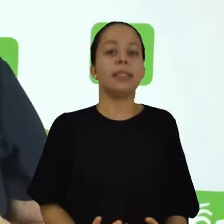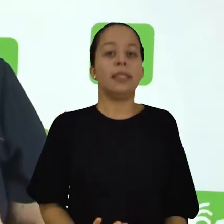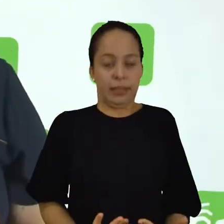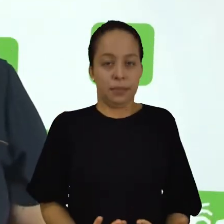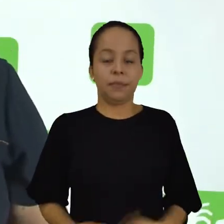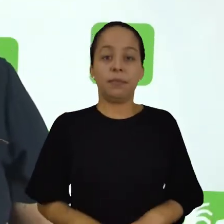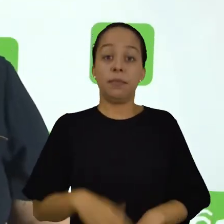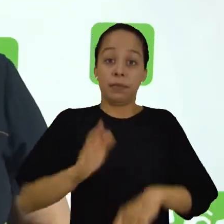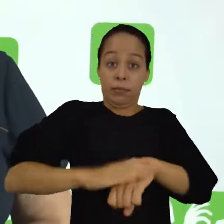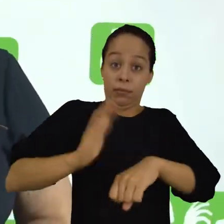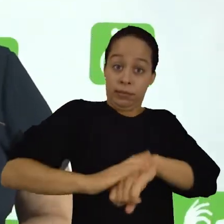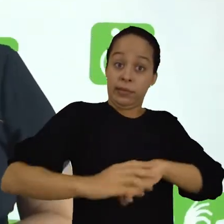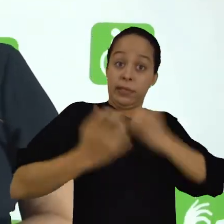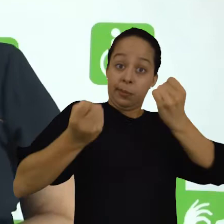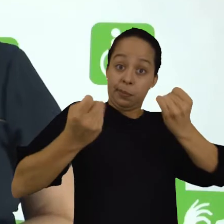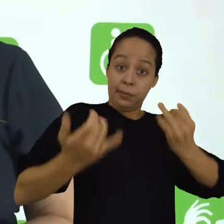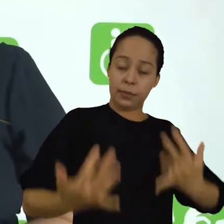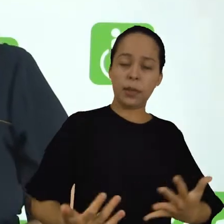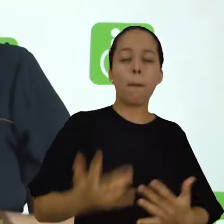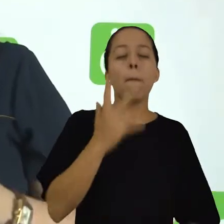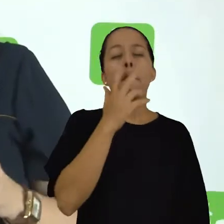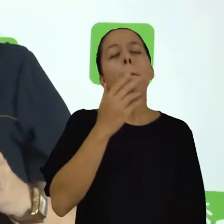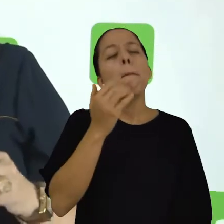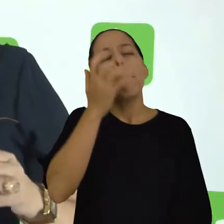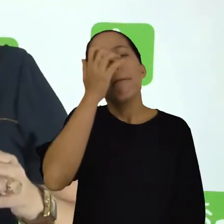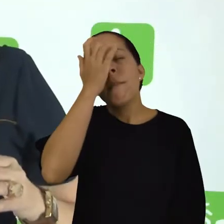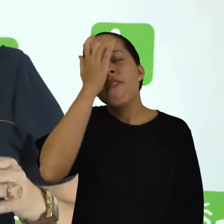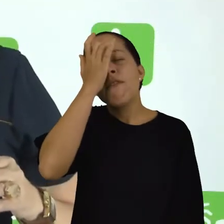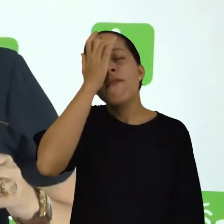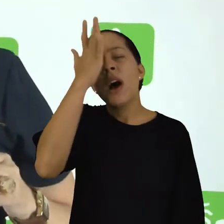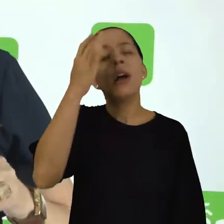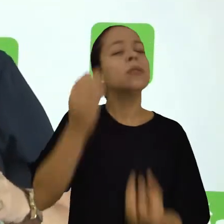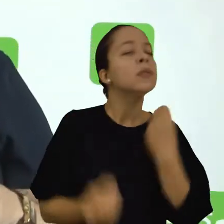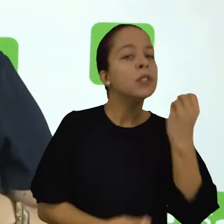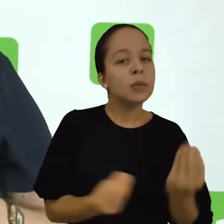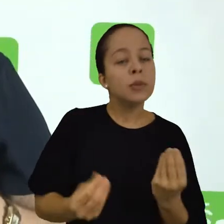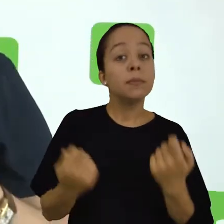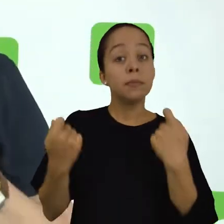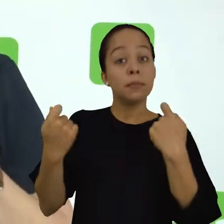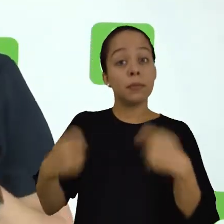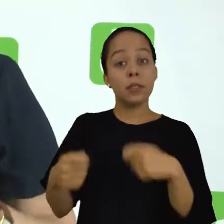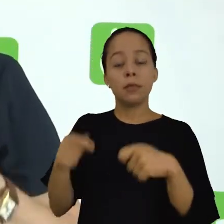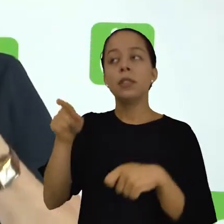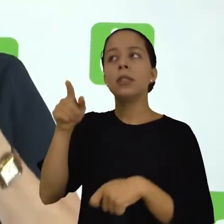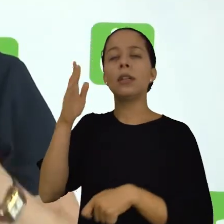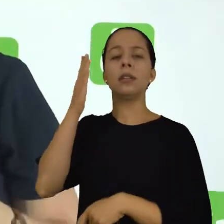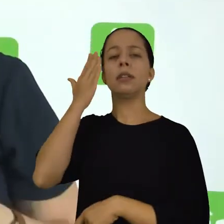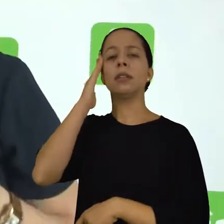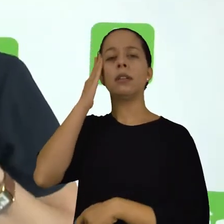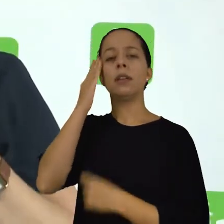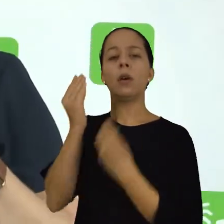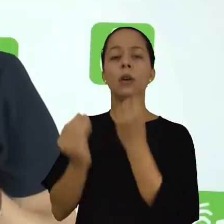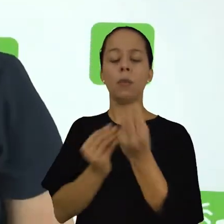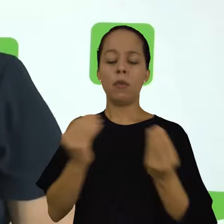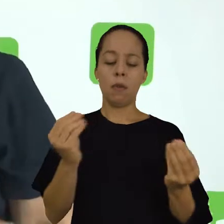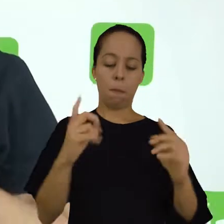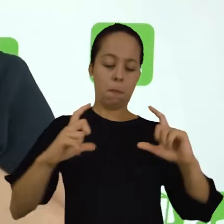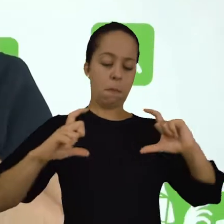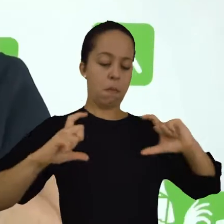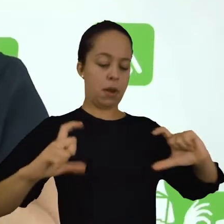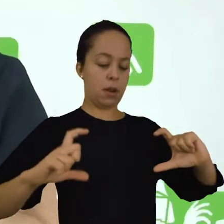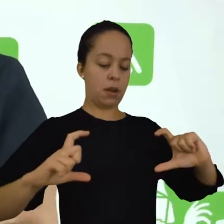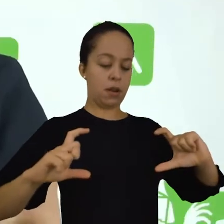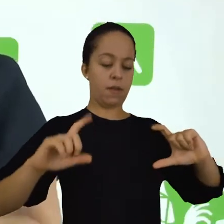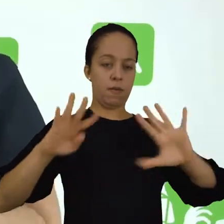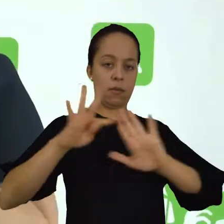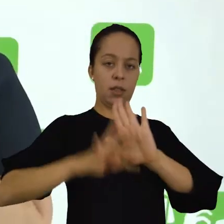A interpretação, ela se torna mais fácil a partir do momento em que você compreende a estrutura